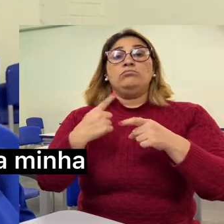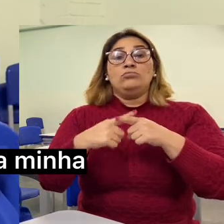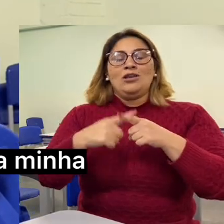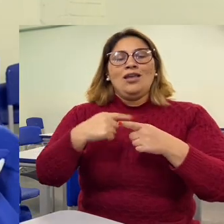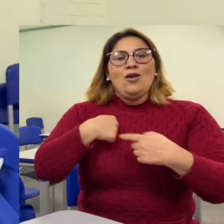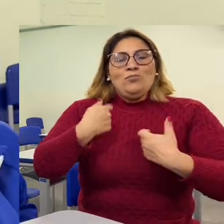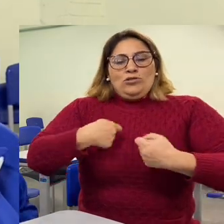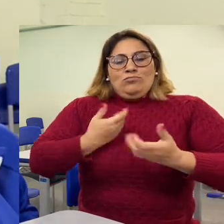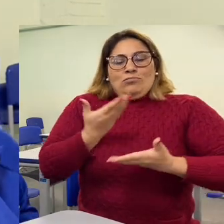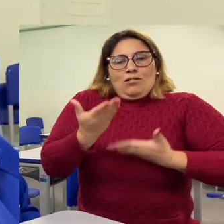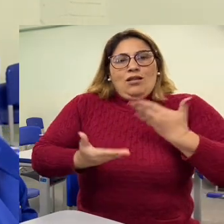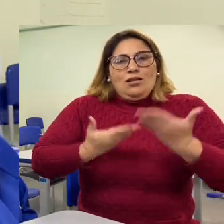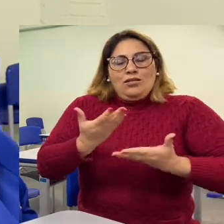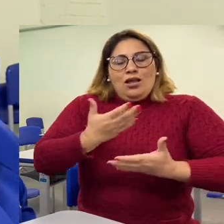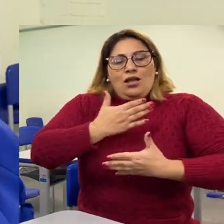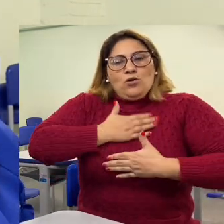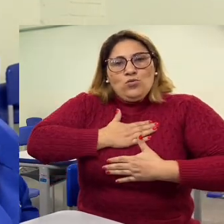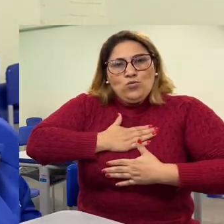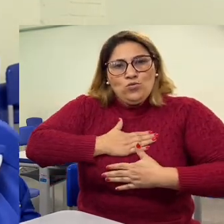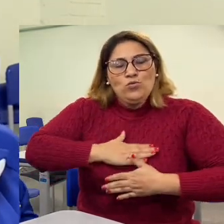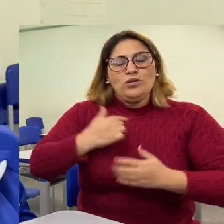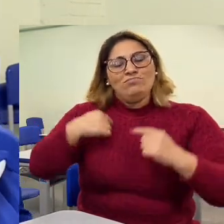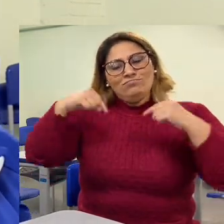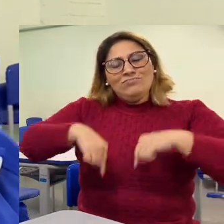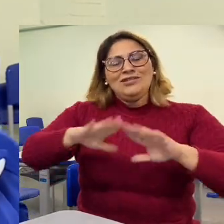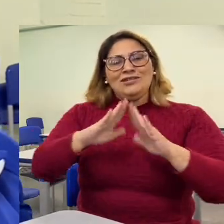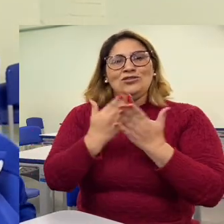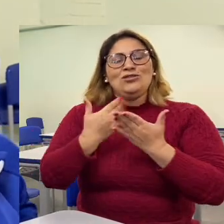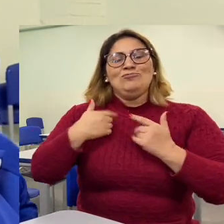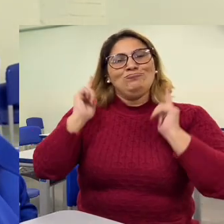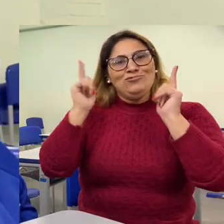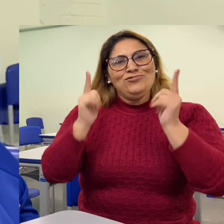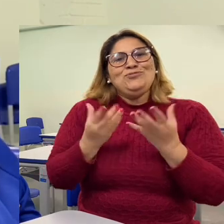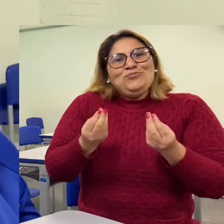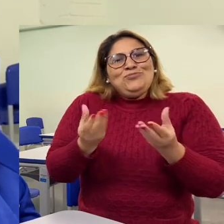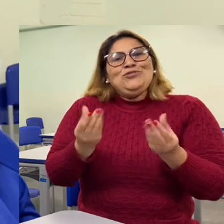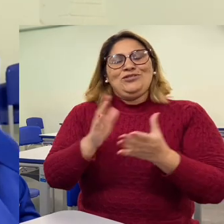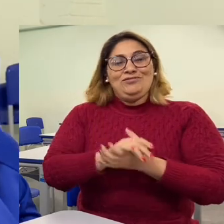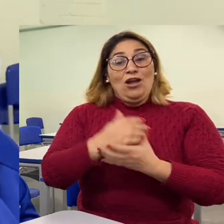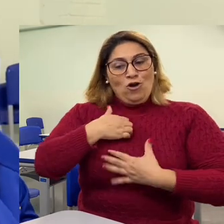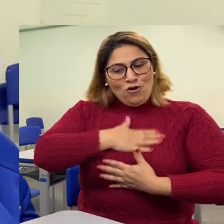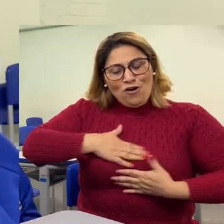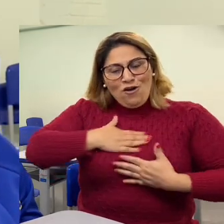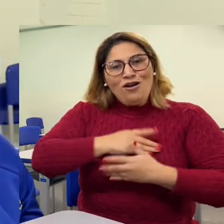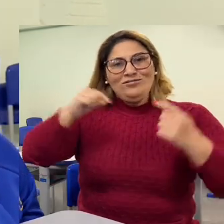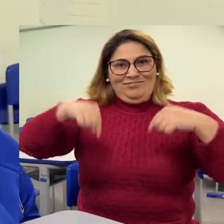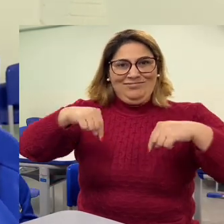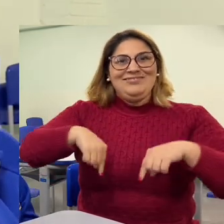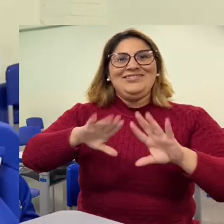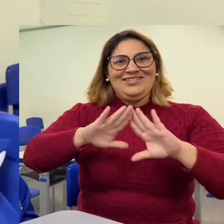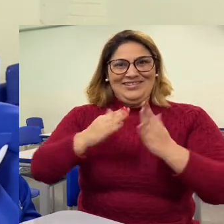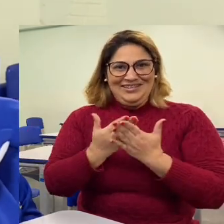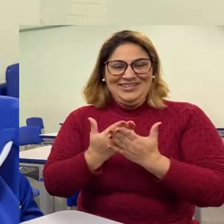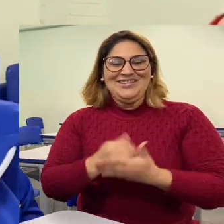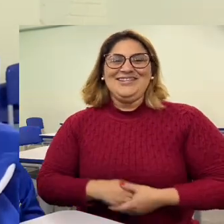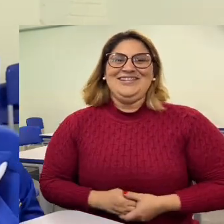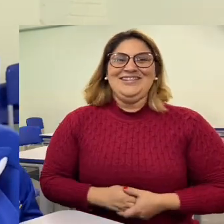por causa do meu sino do pânico. E aqui eu me divirto bastante. Gosto muito daqui.